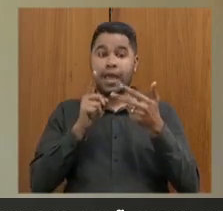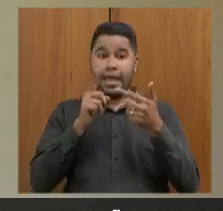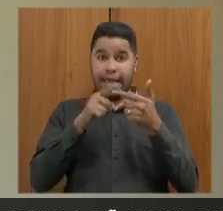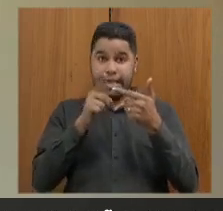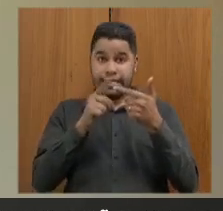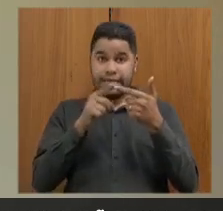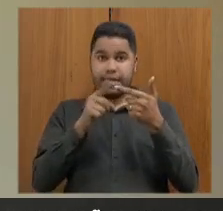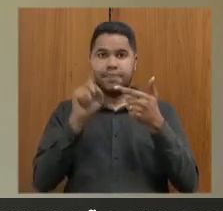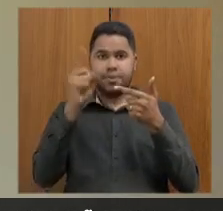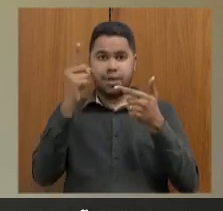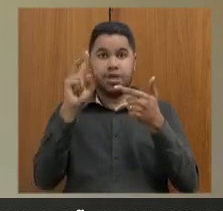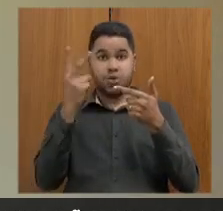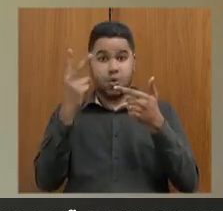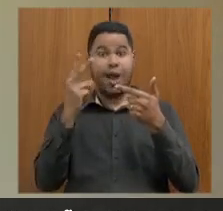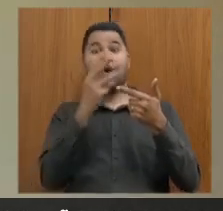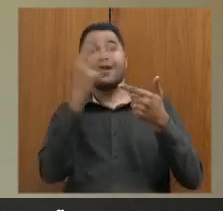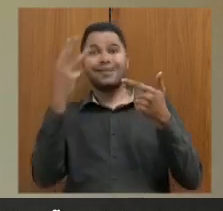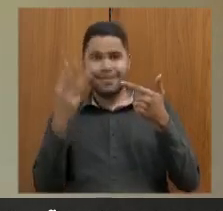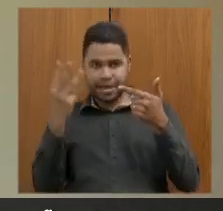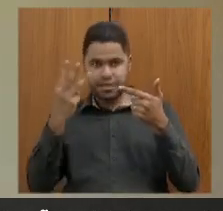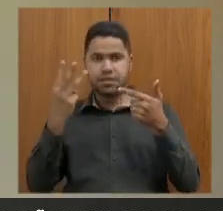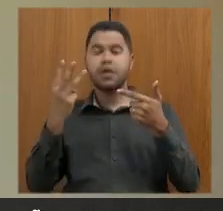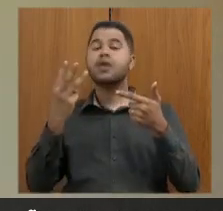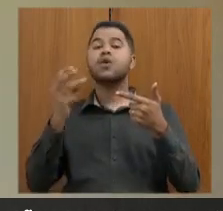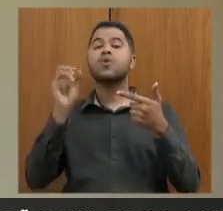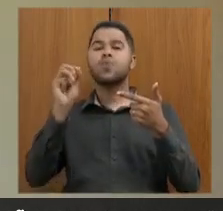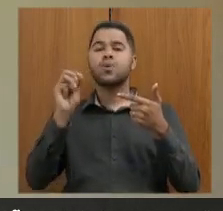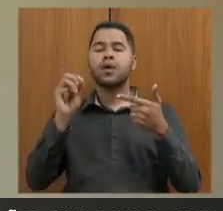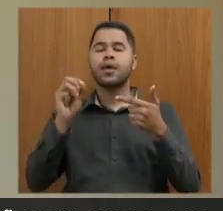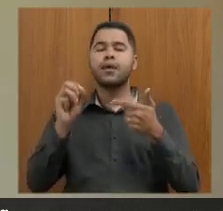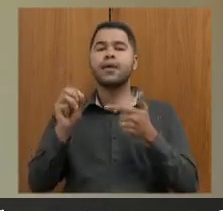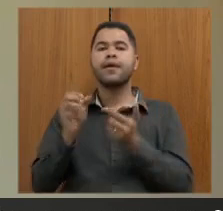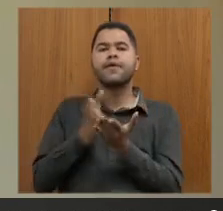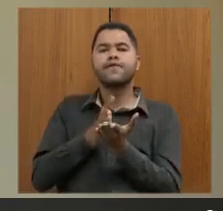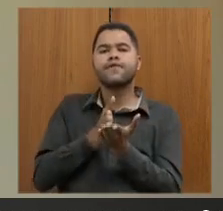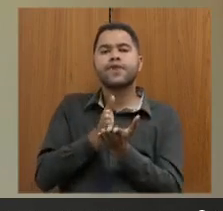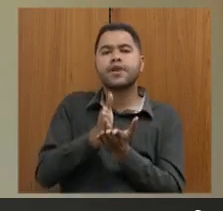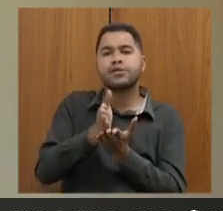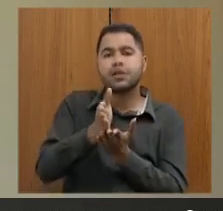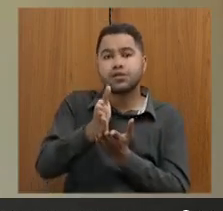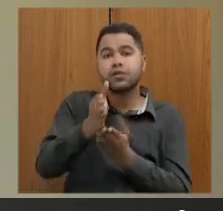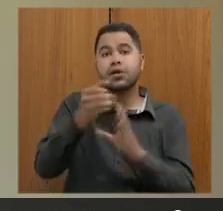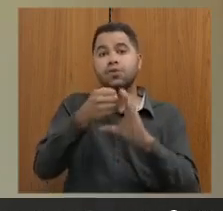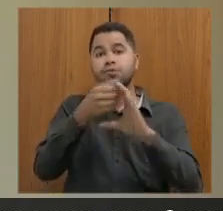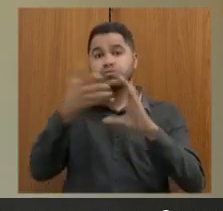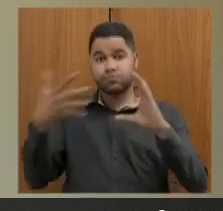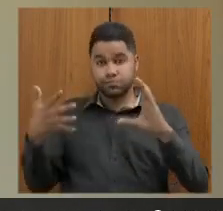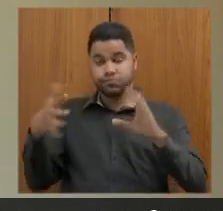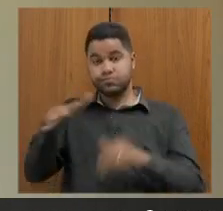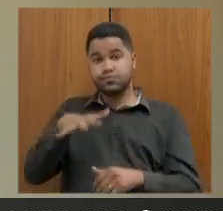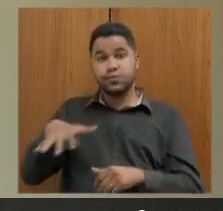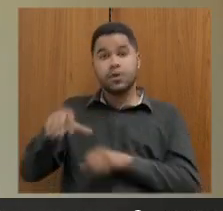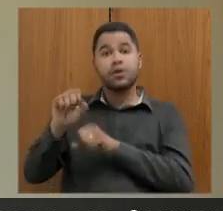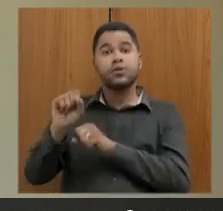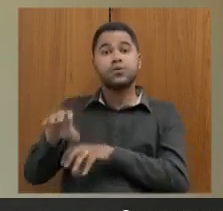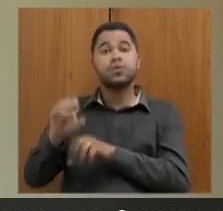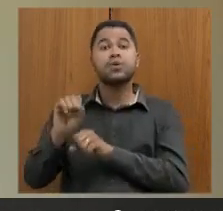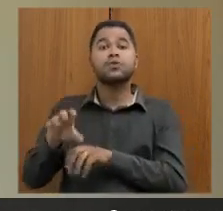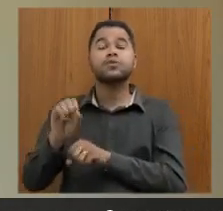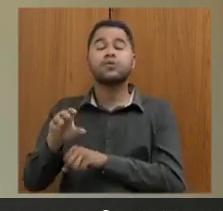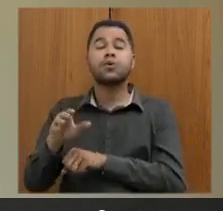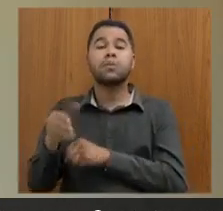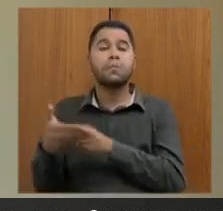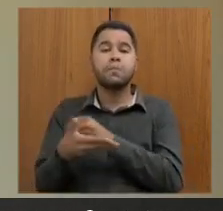especialistas em educação diz respeito à fixação de atribuições para os especialistas em educação básica